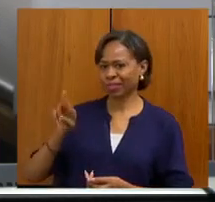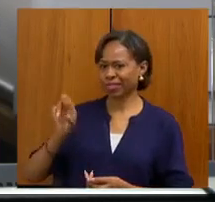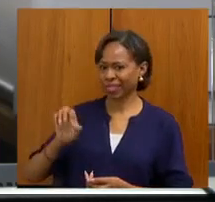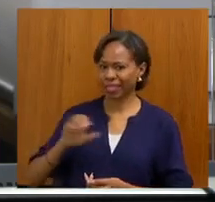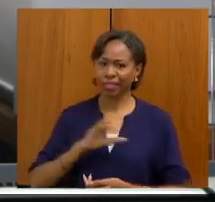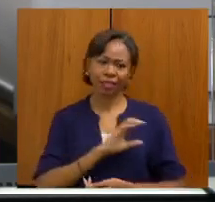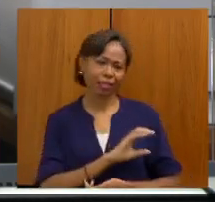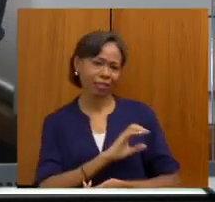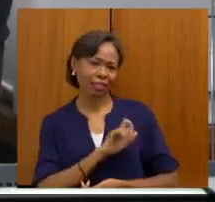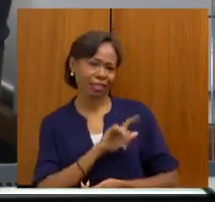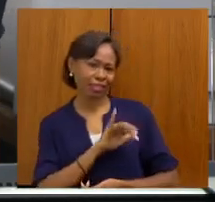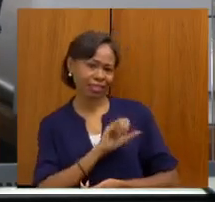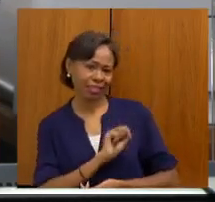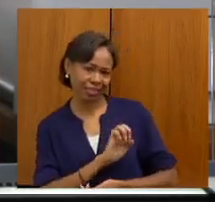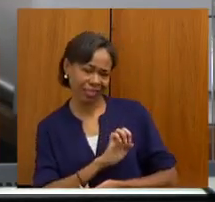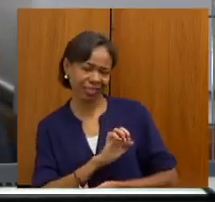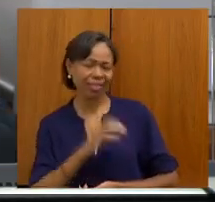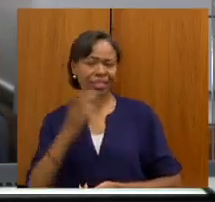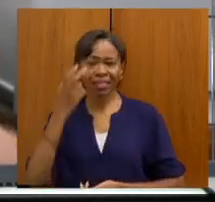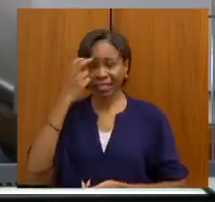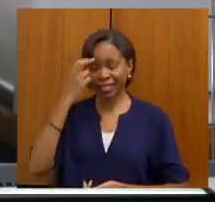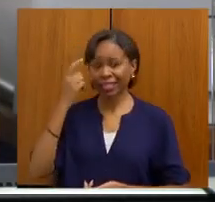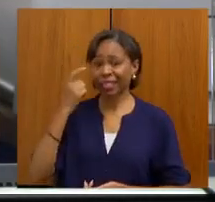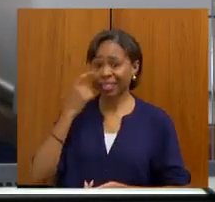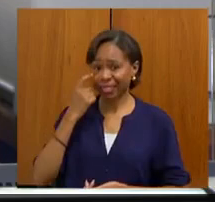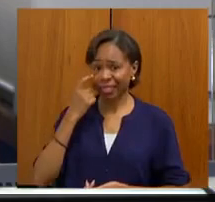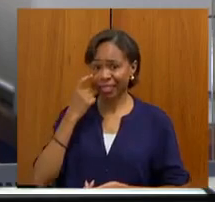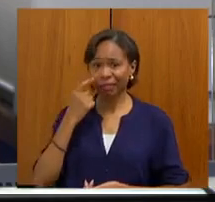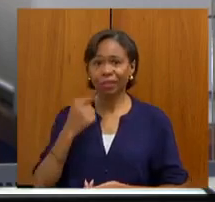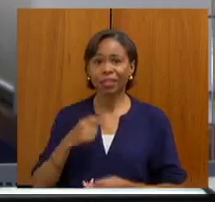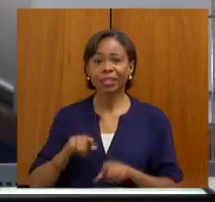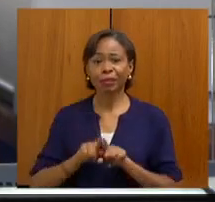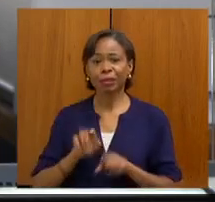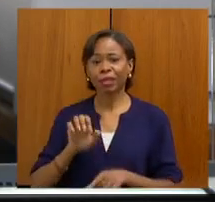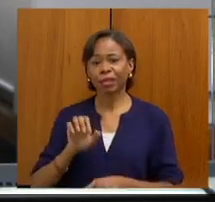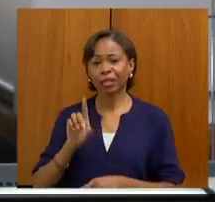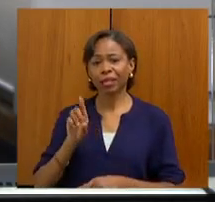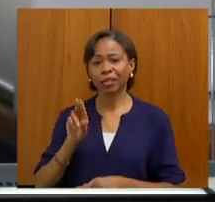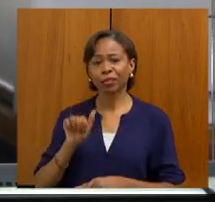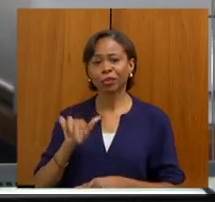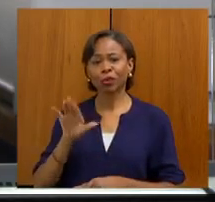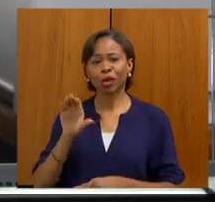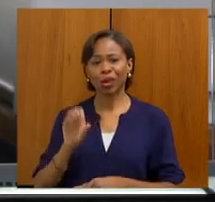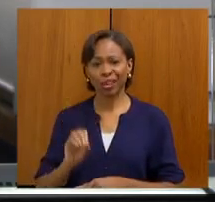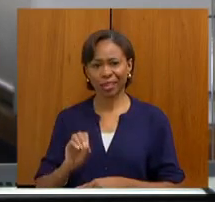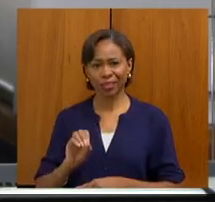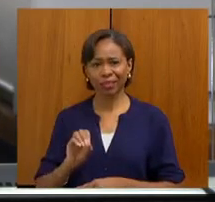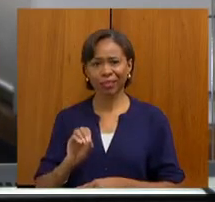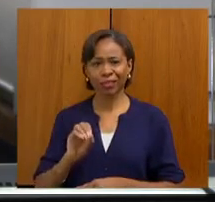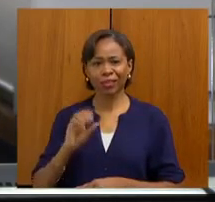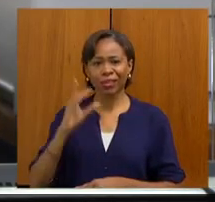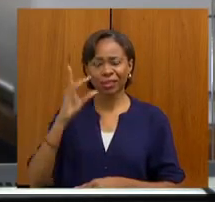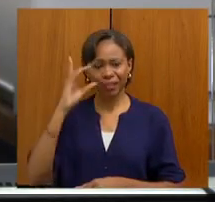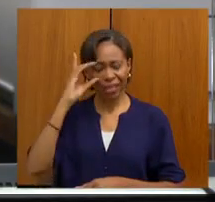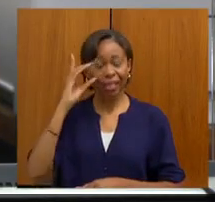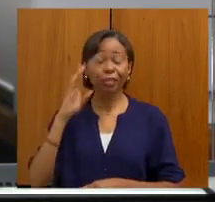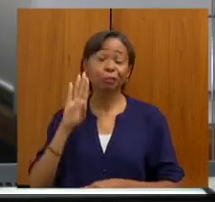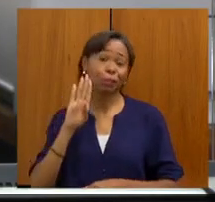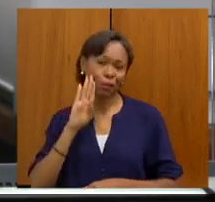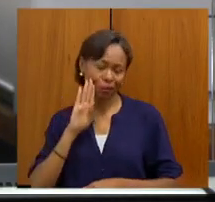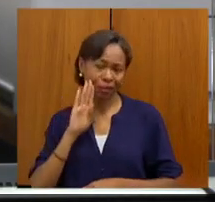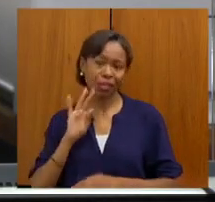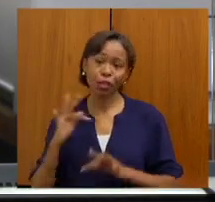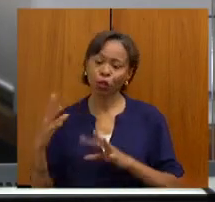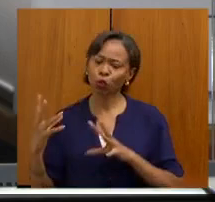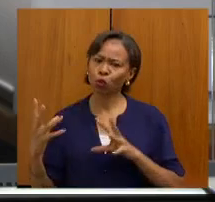Celise, Zé Guilherme, e ao Duarte Becher, que saiu há pouco, e a todos os deputados, e todos